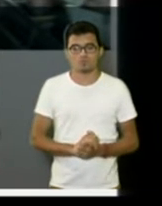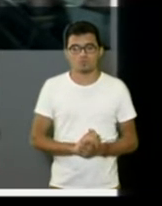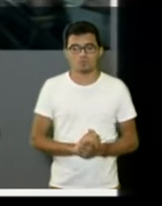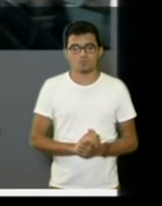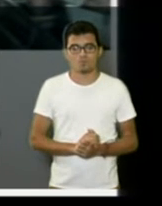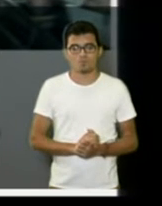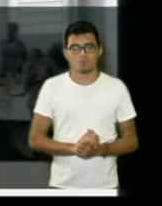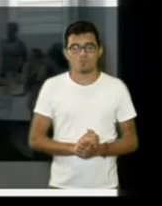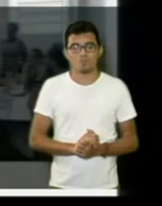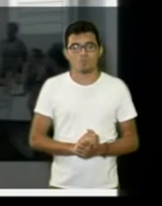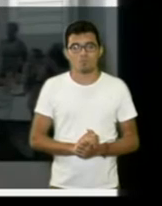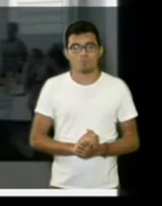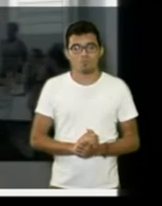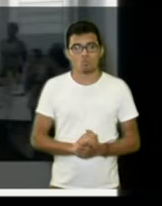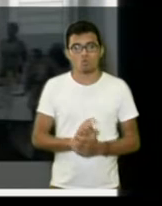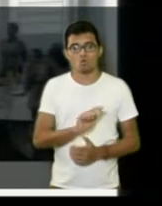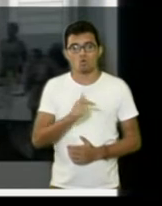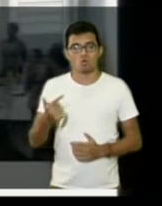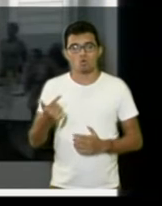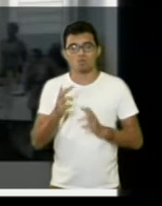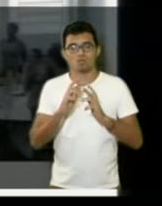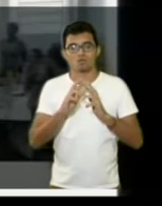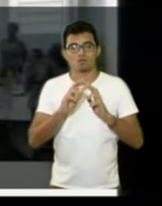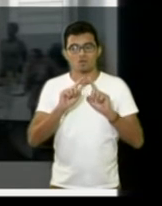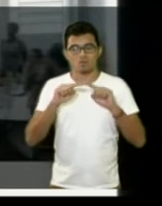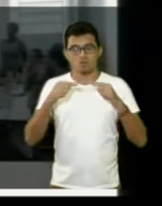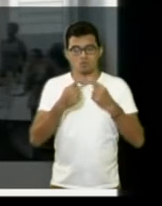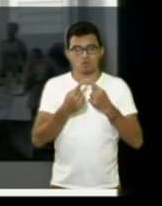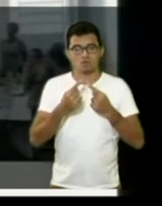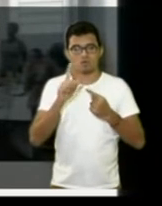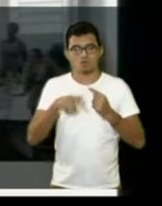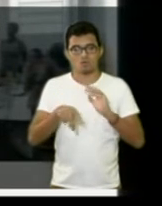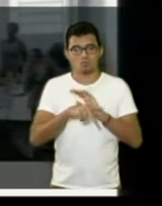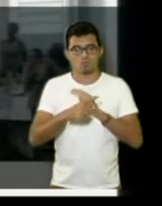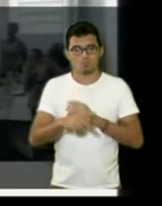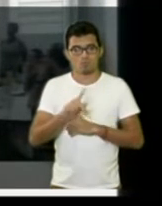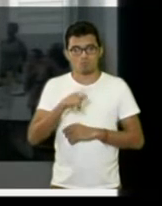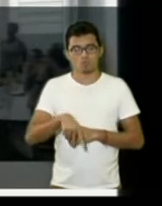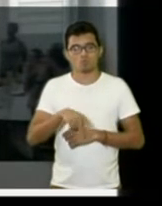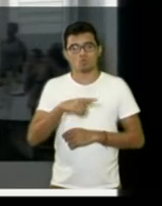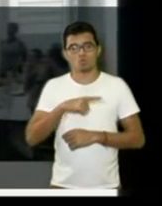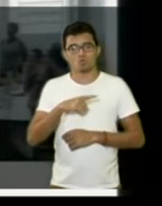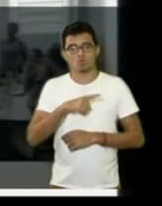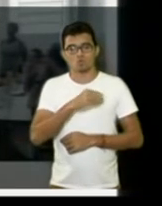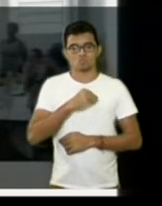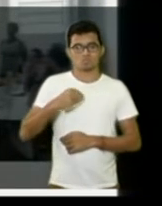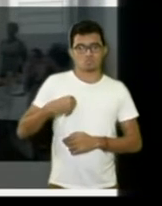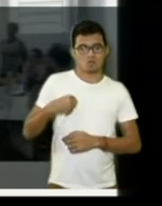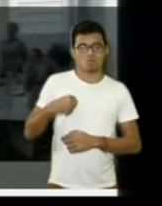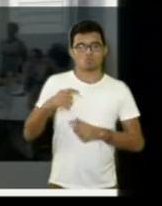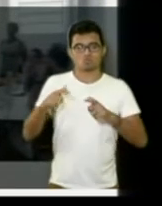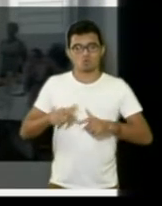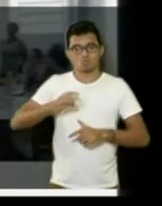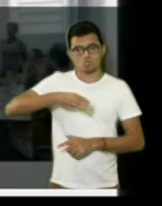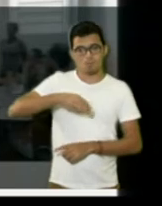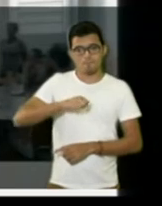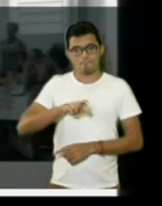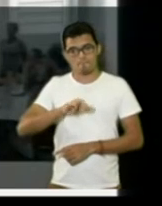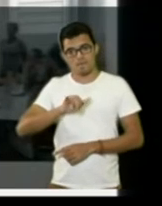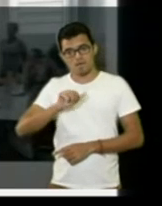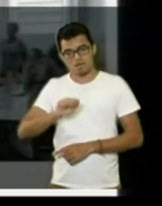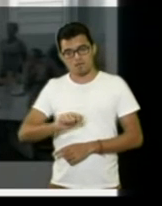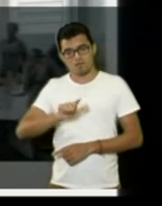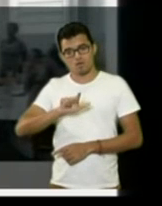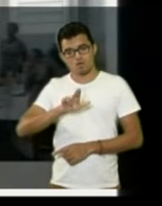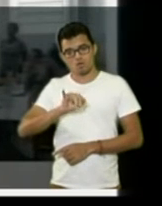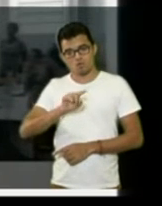Uma outra reunião que fizemos hoje pela manhã foi no PSF do Jardim Maria Luíza, junto com o prefeito municipal e com a secretária de saúde,